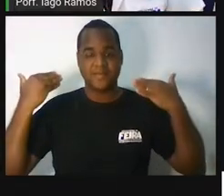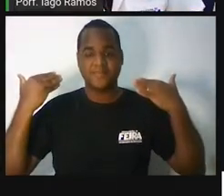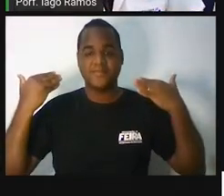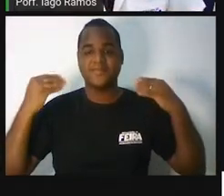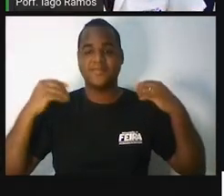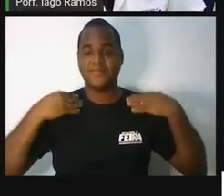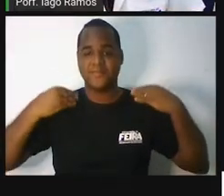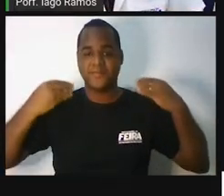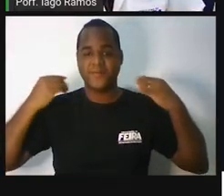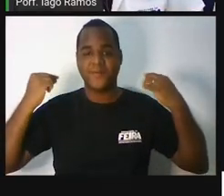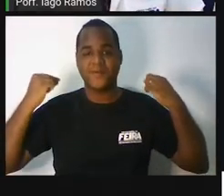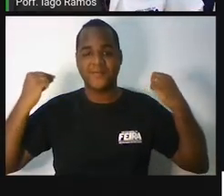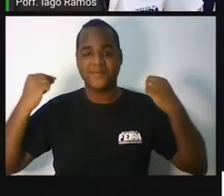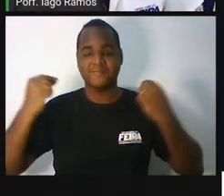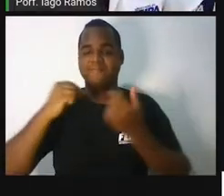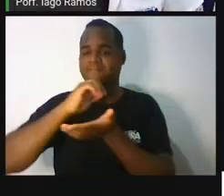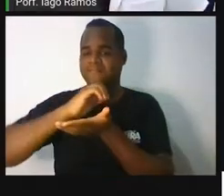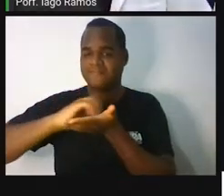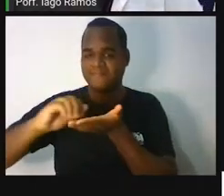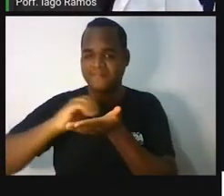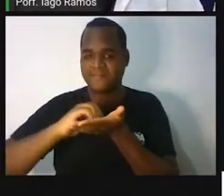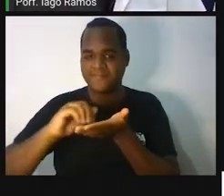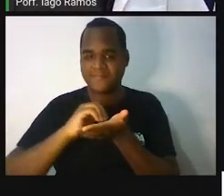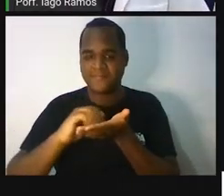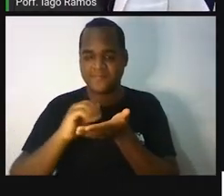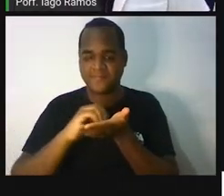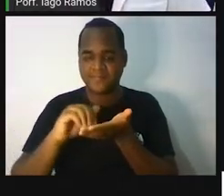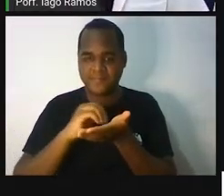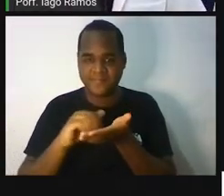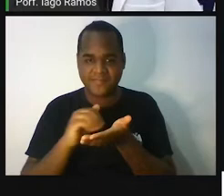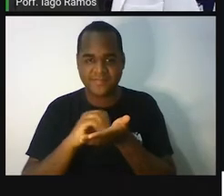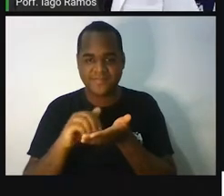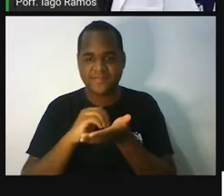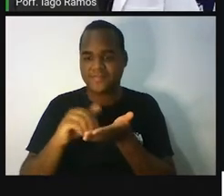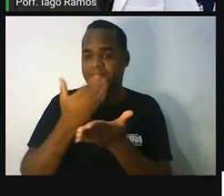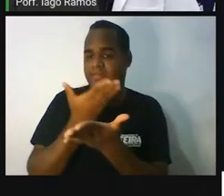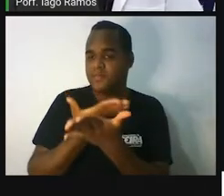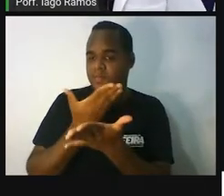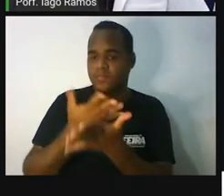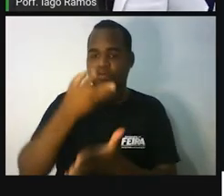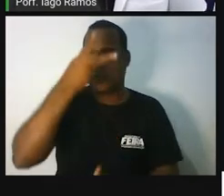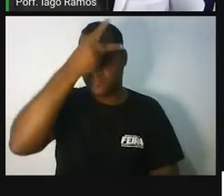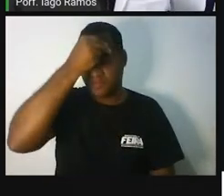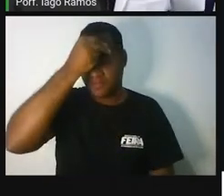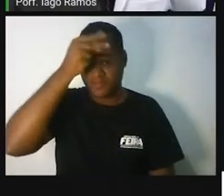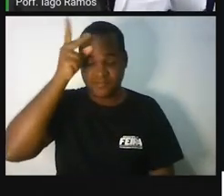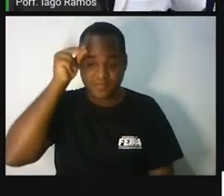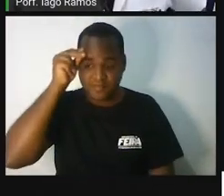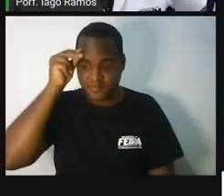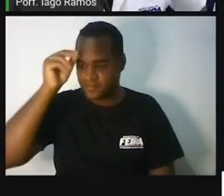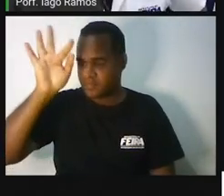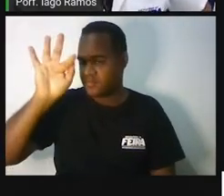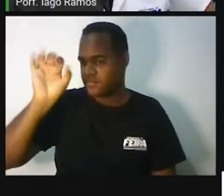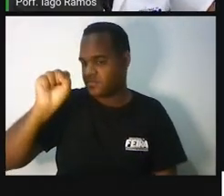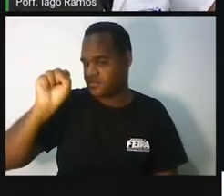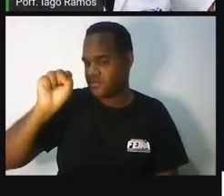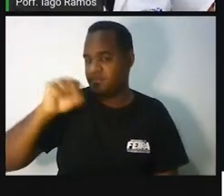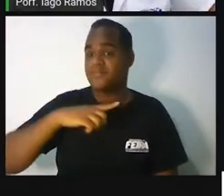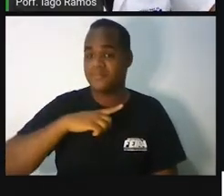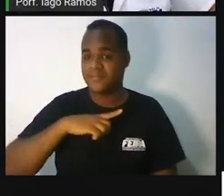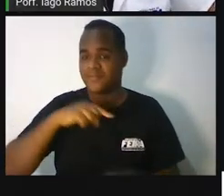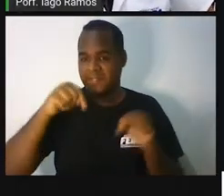E atrás de mim encontra-se o cartaz da Secretaria Municipal de Educação do